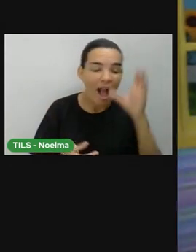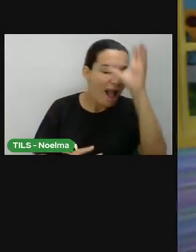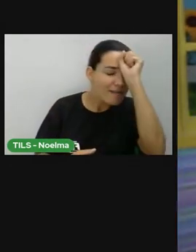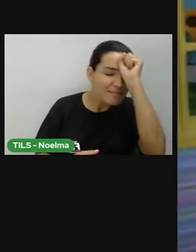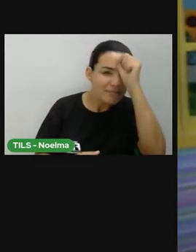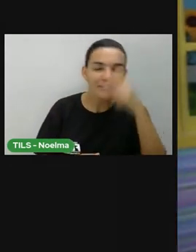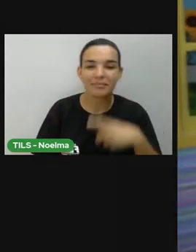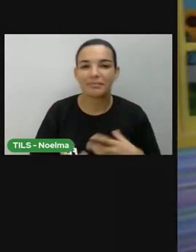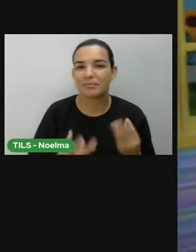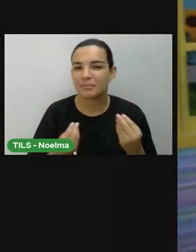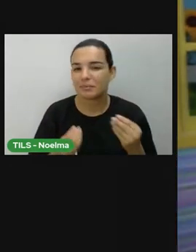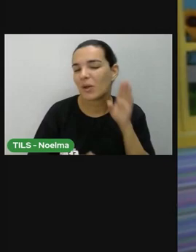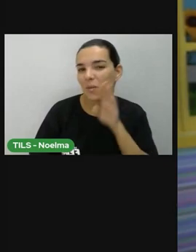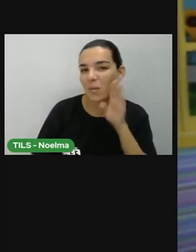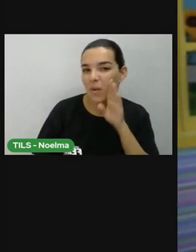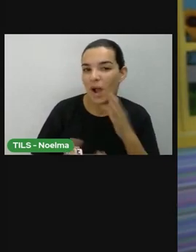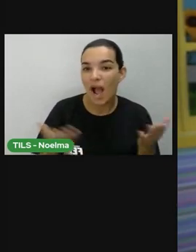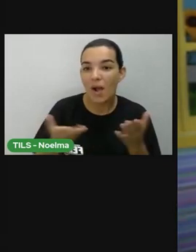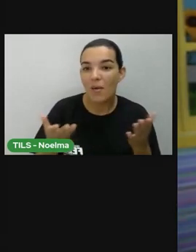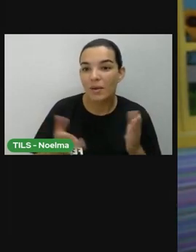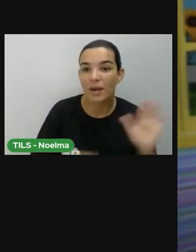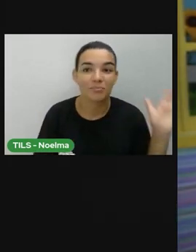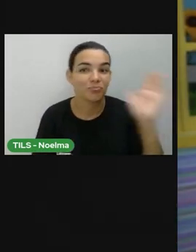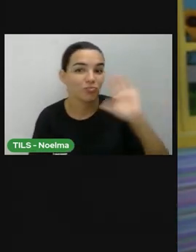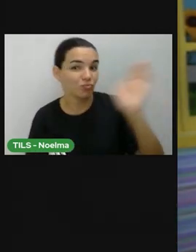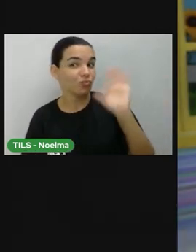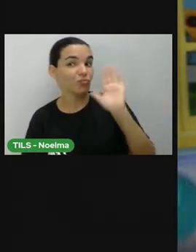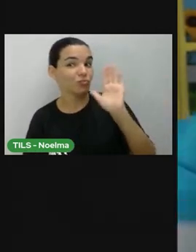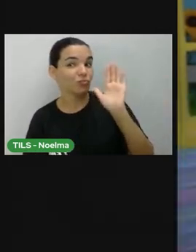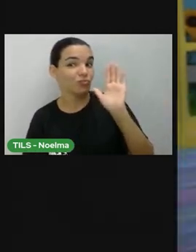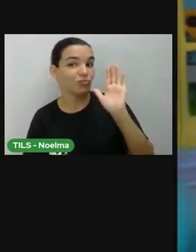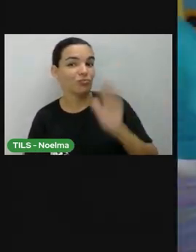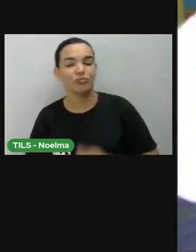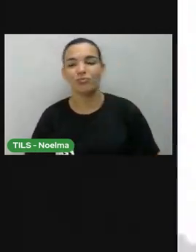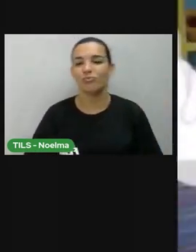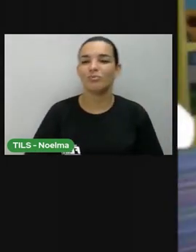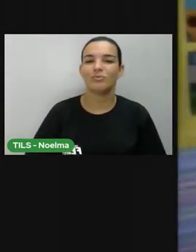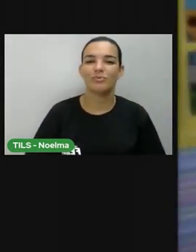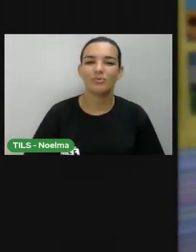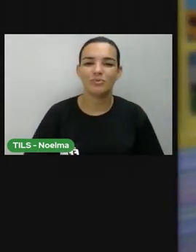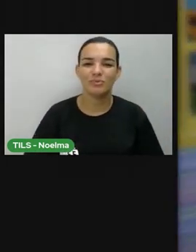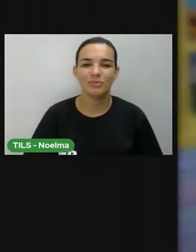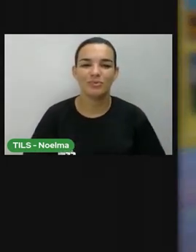muito legal! E agora eu vou desconectar e até a próxima aventura com o Mundo de Cabu!